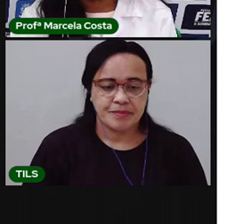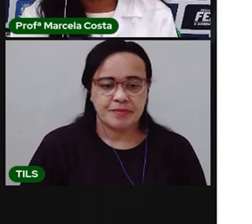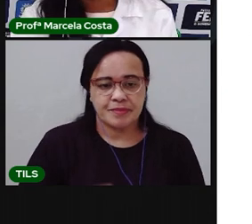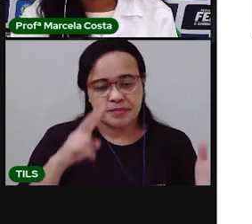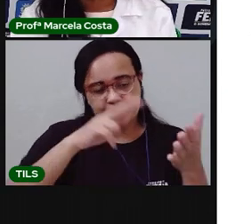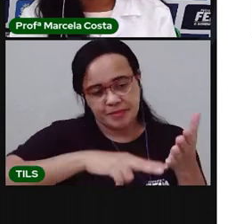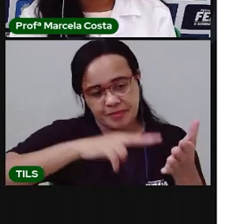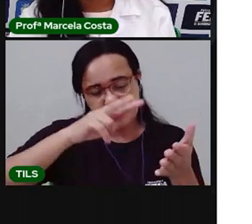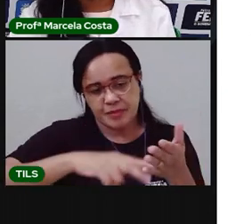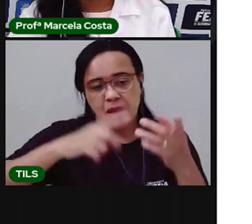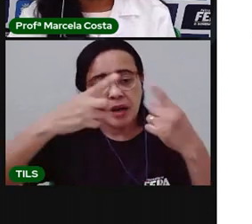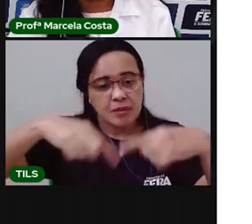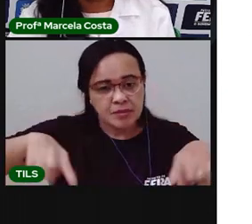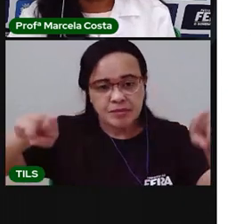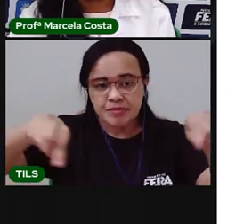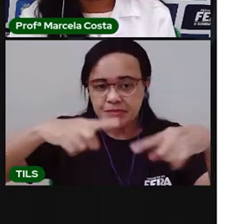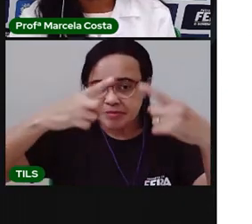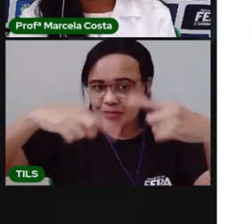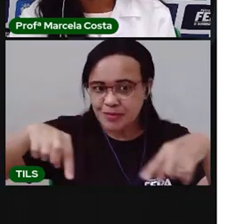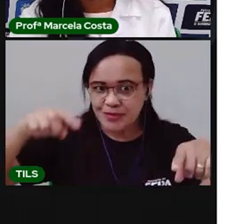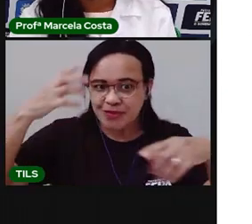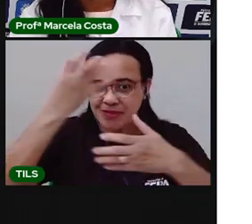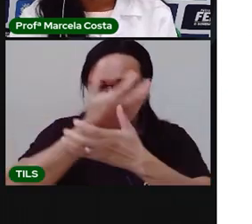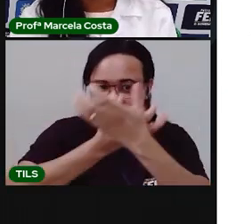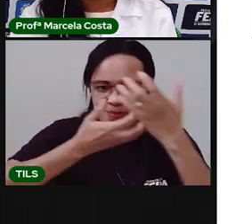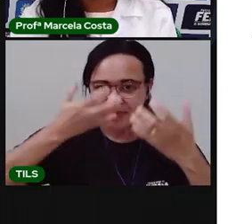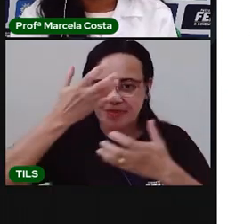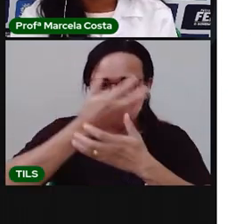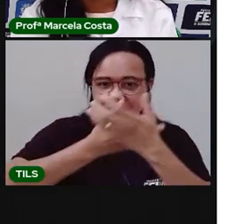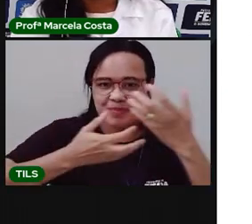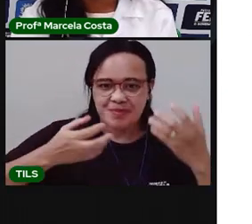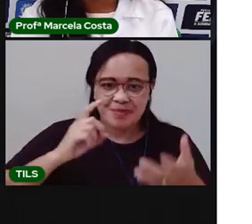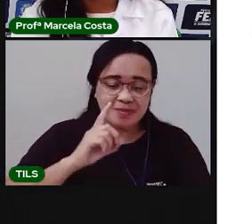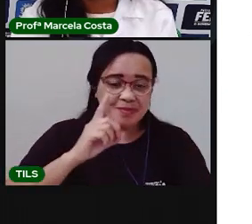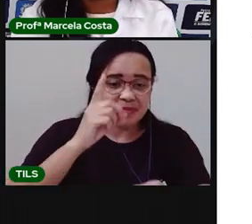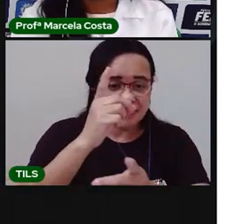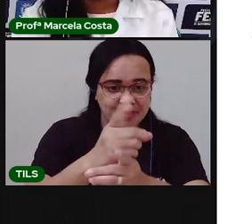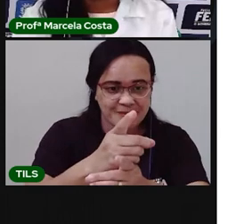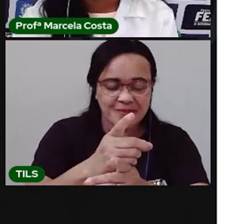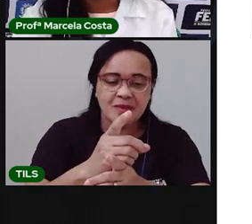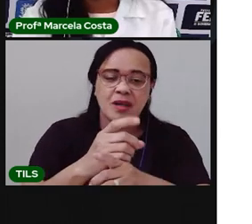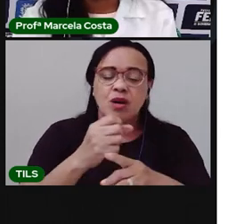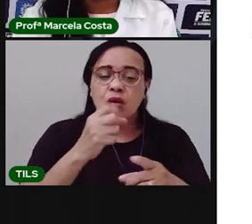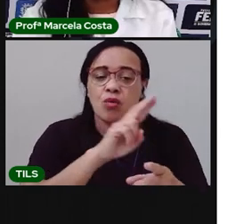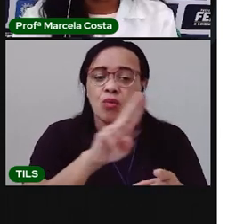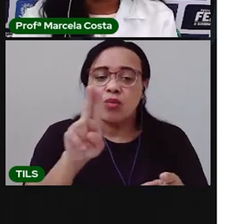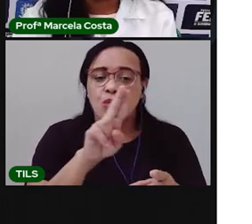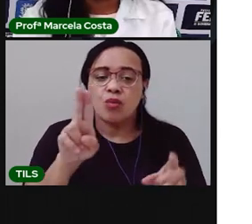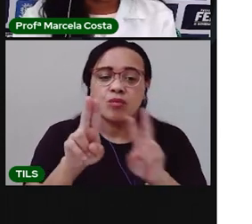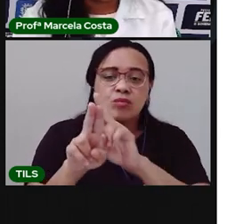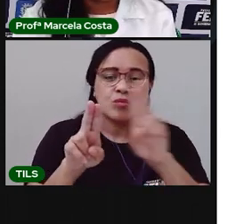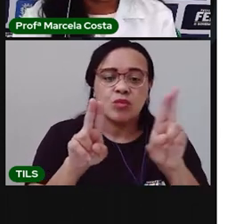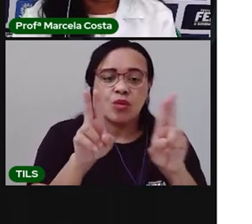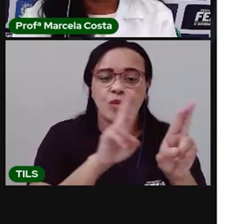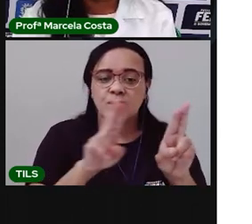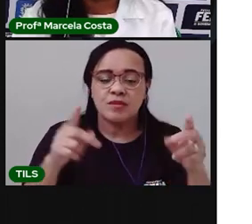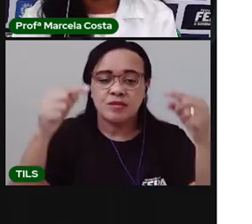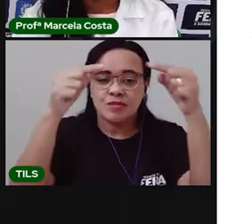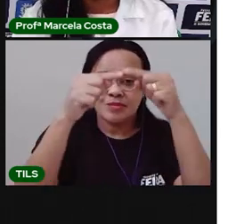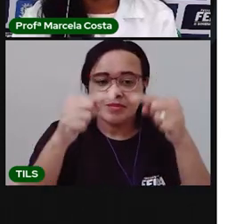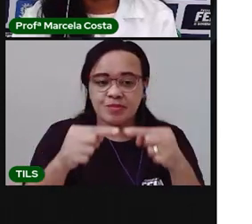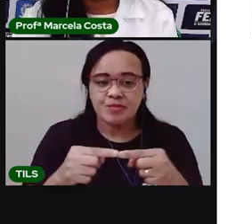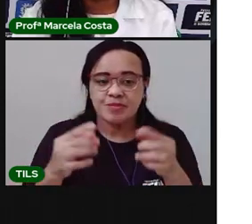Leia a cantiga de roda. Encontre o nome das figuras no texto.